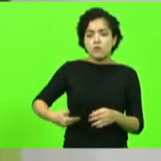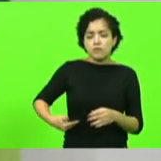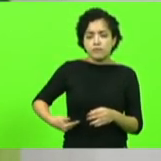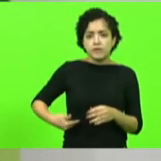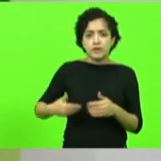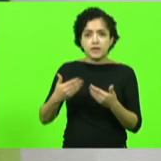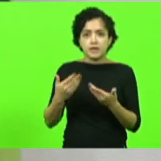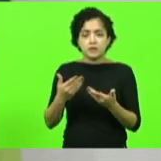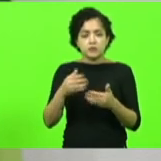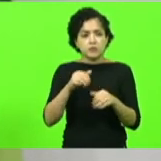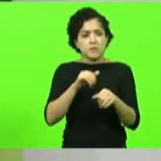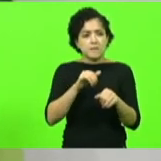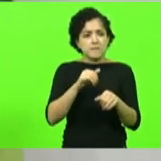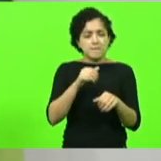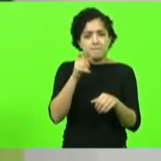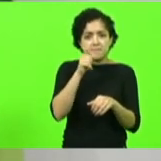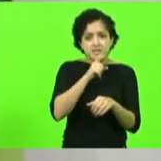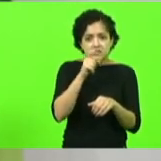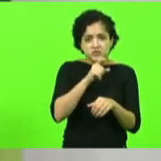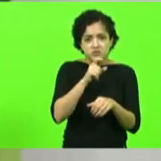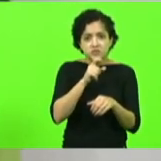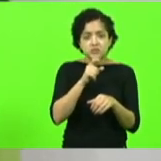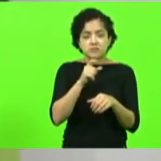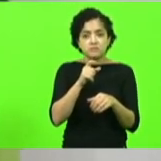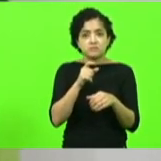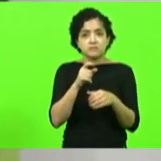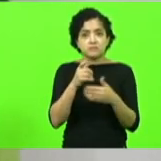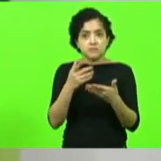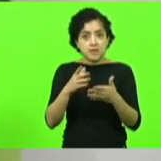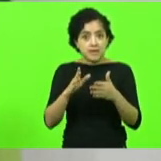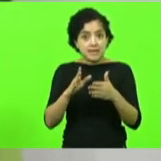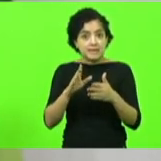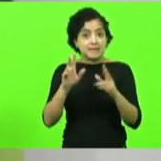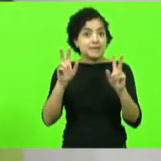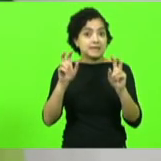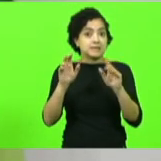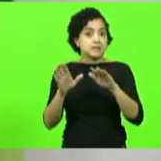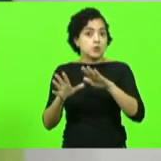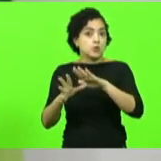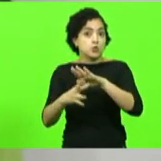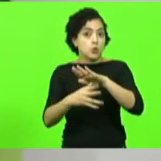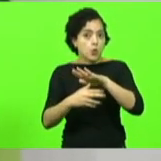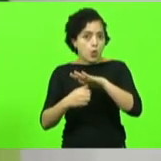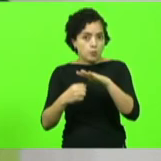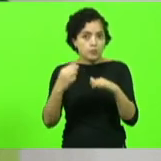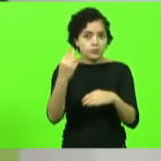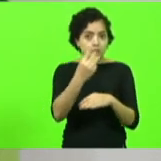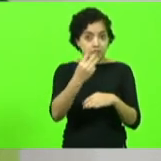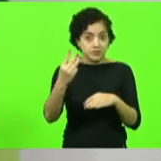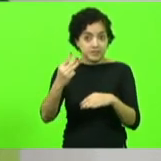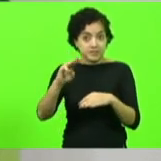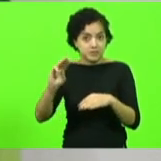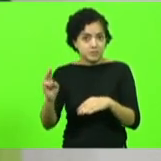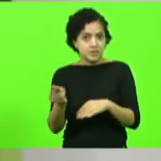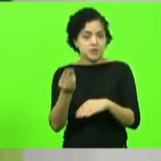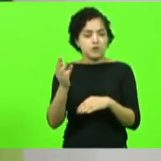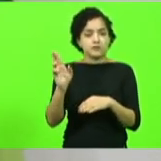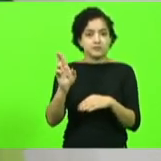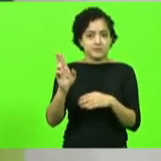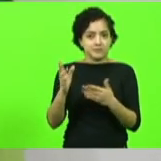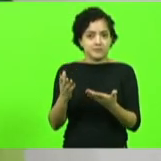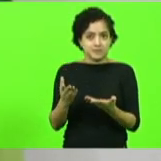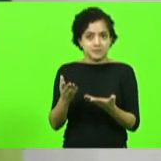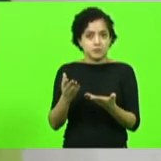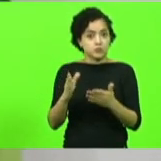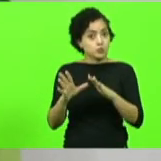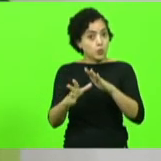mentir aos catarinenses na questão do roubo dos 33 milhões de reais do